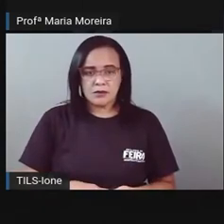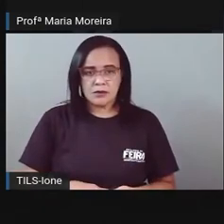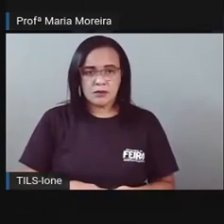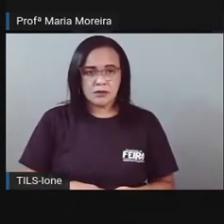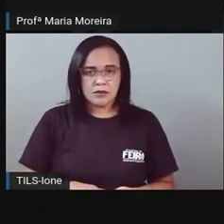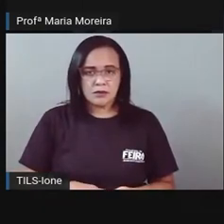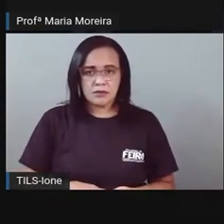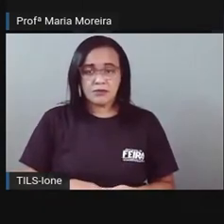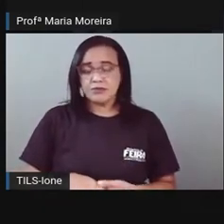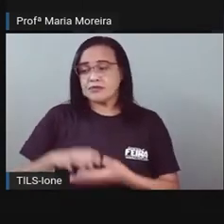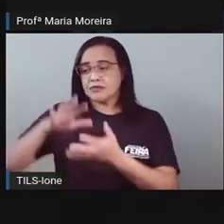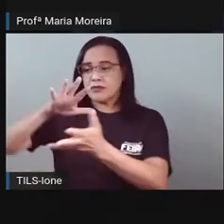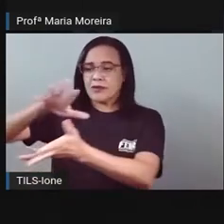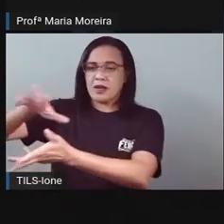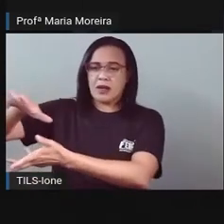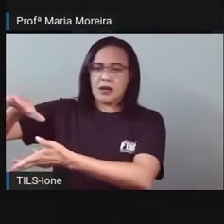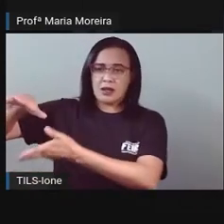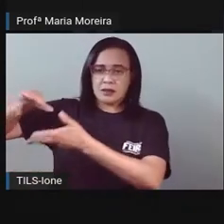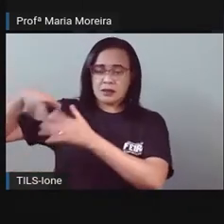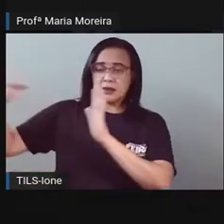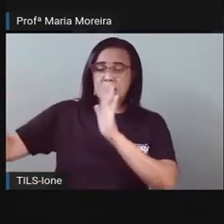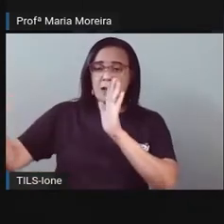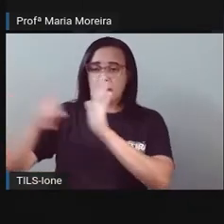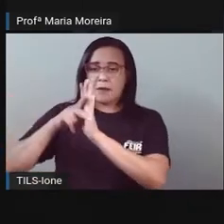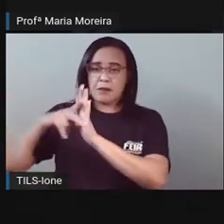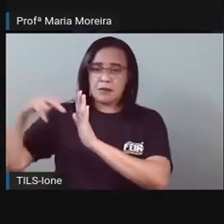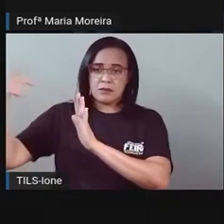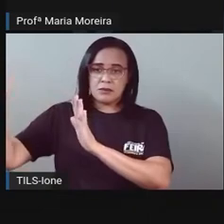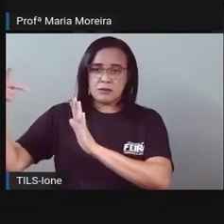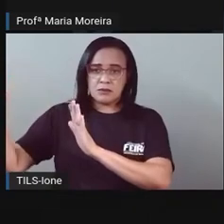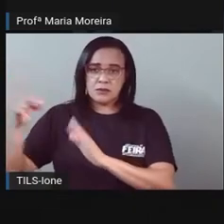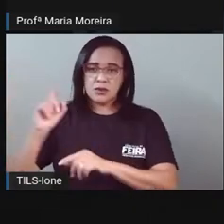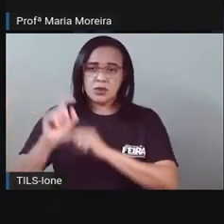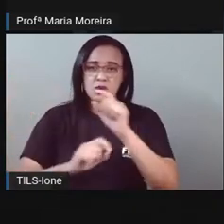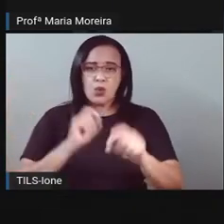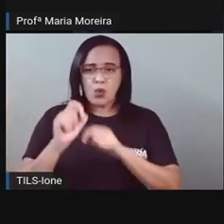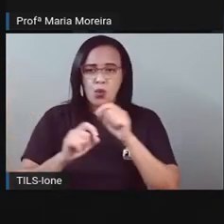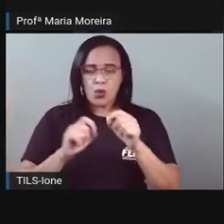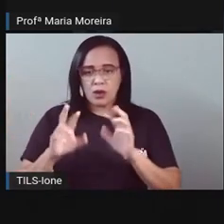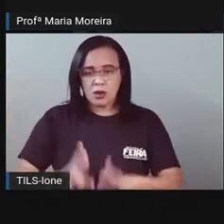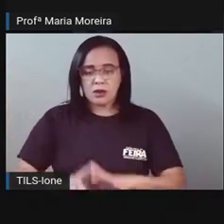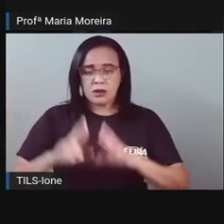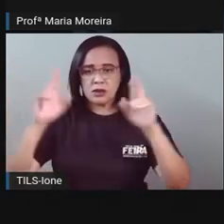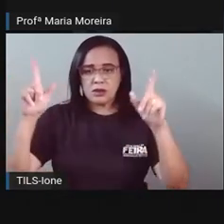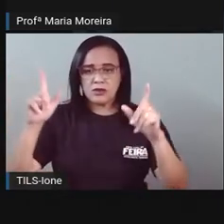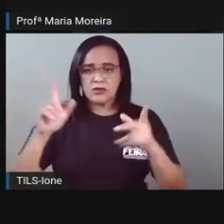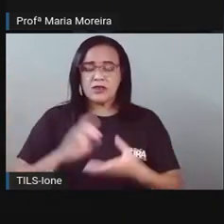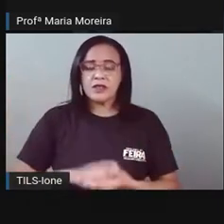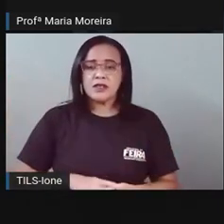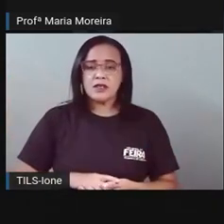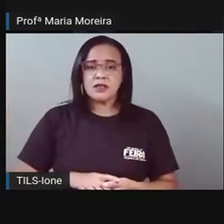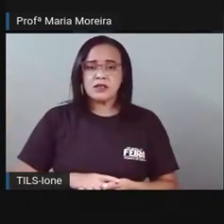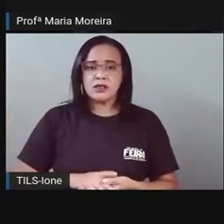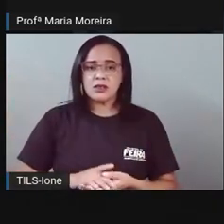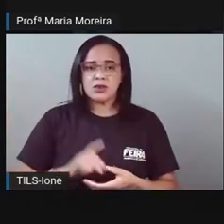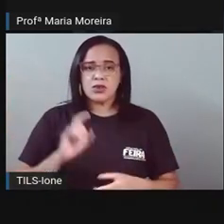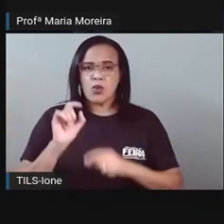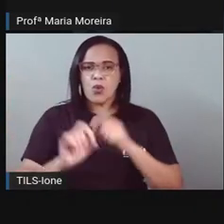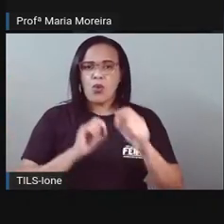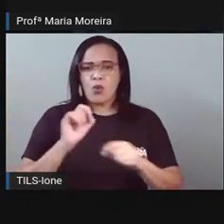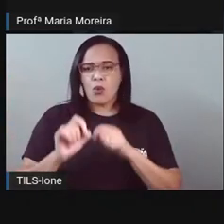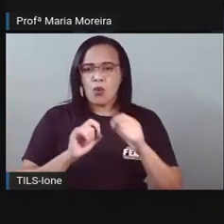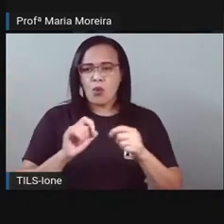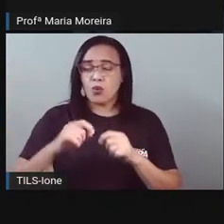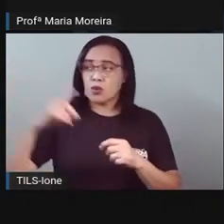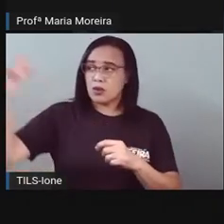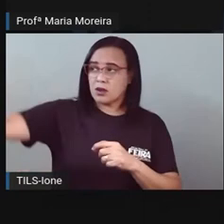diferentes graus de inclinação. Isso faz com que diferentes hemisférios fiquem expostos a diferentes quantidades de